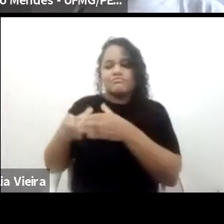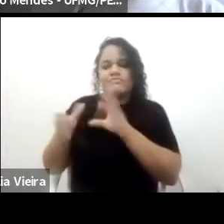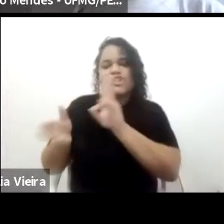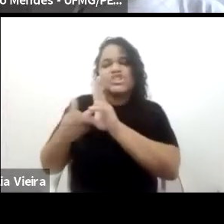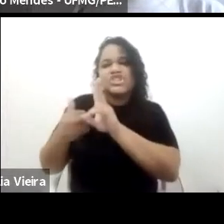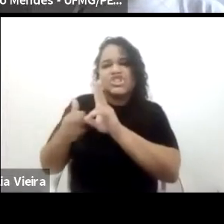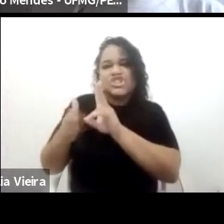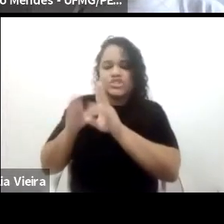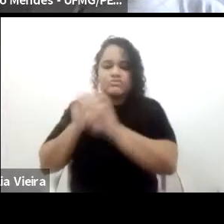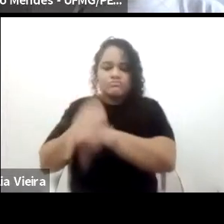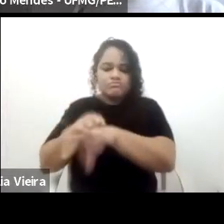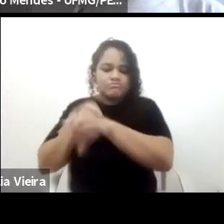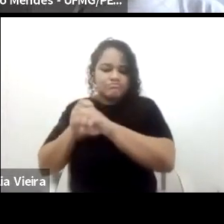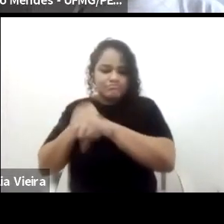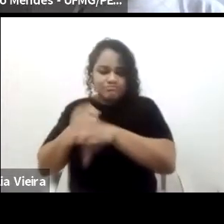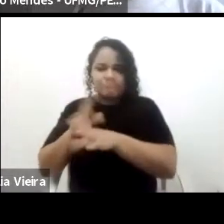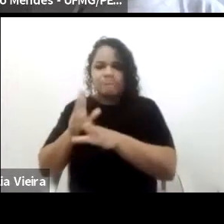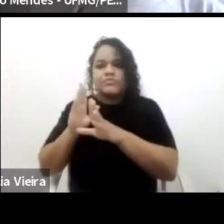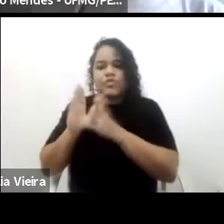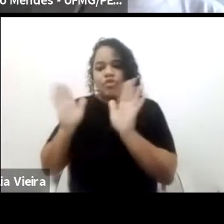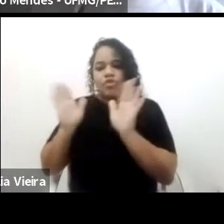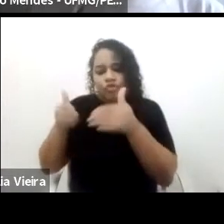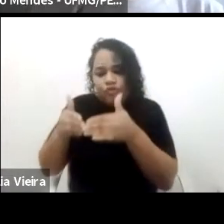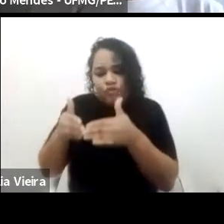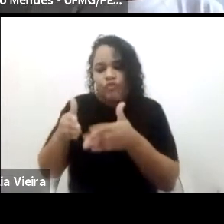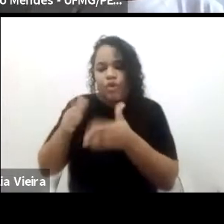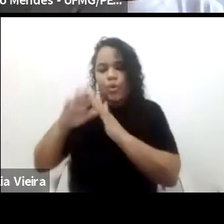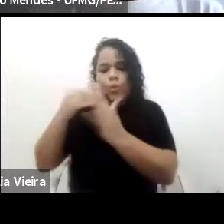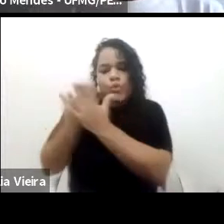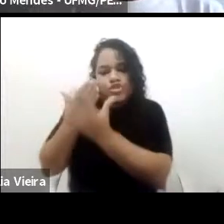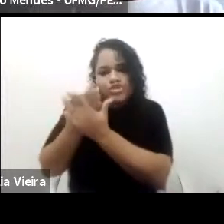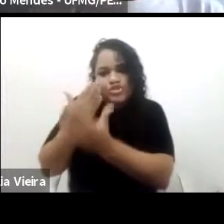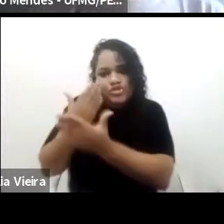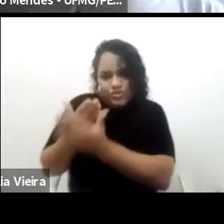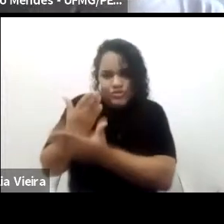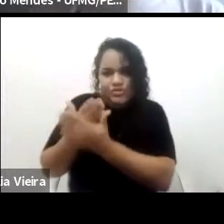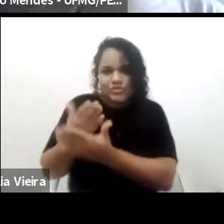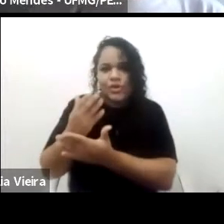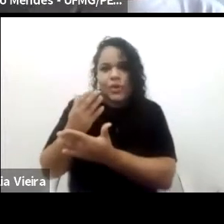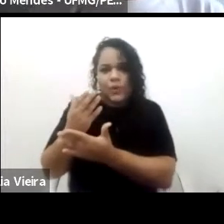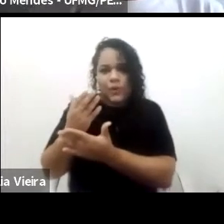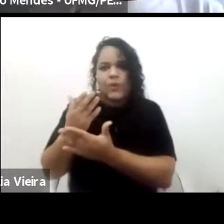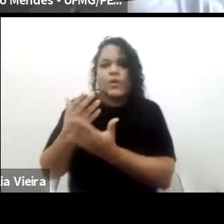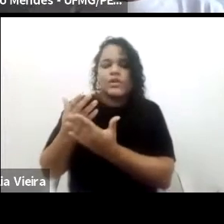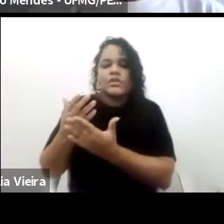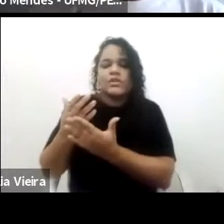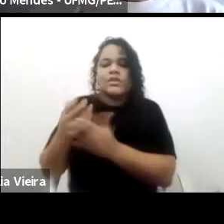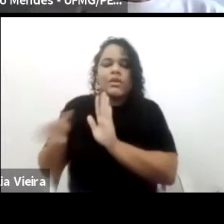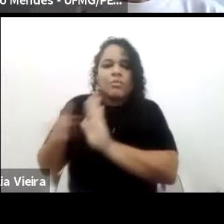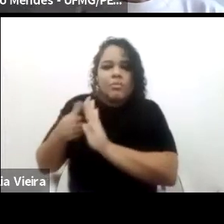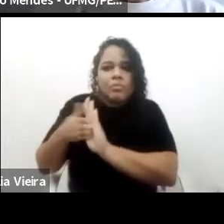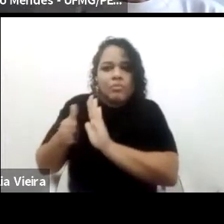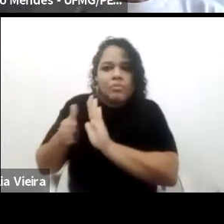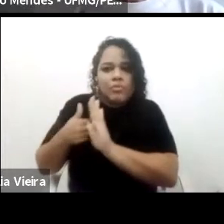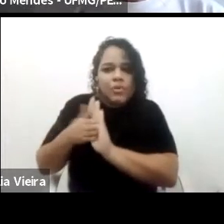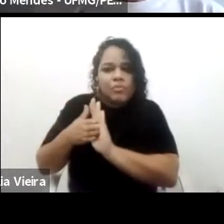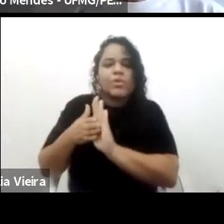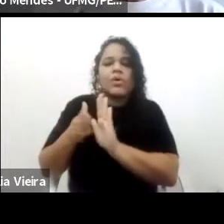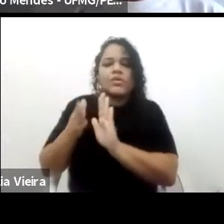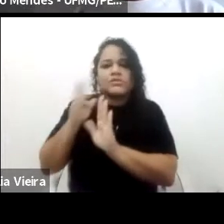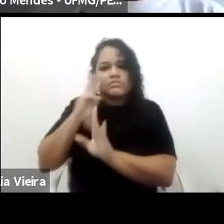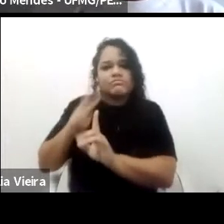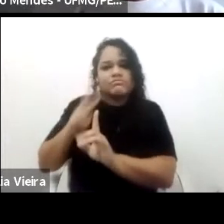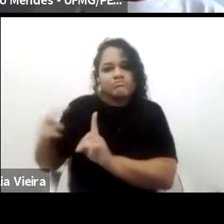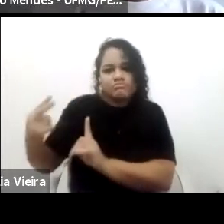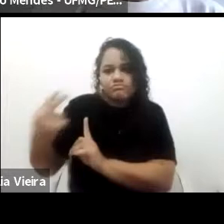voltado para uma certa escolarização proposta dentro das perspectivas indígenas,